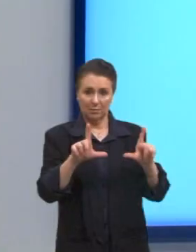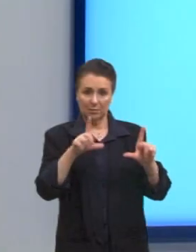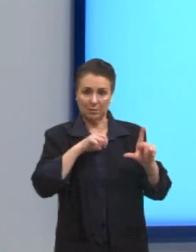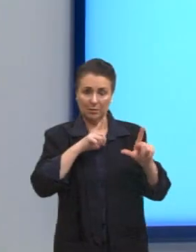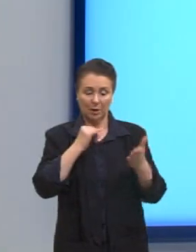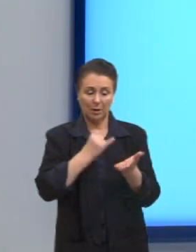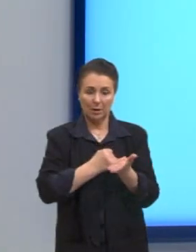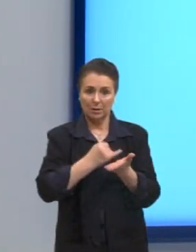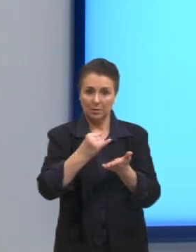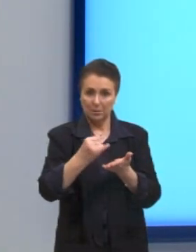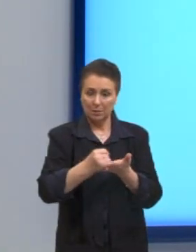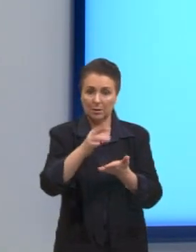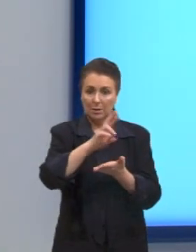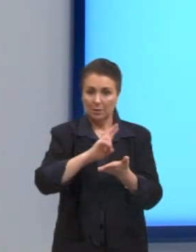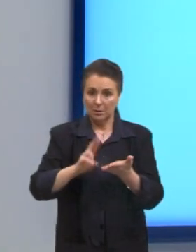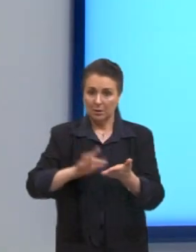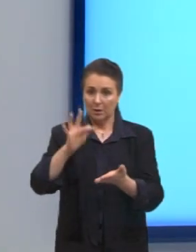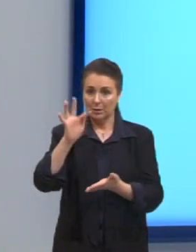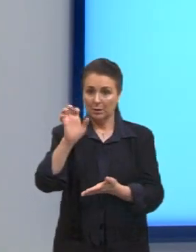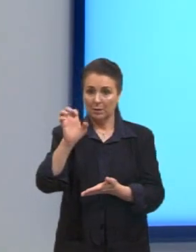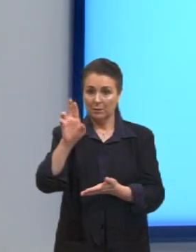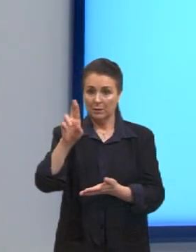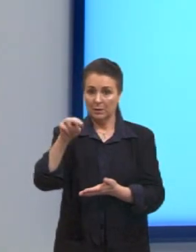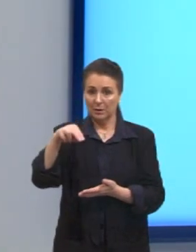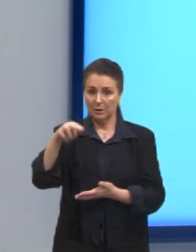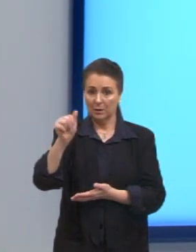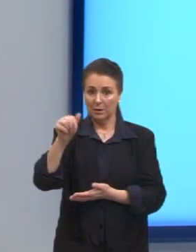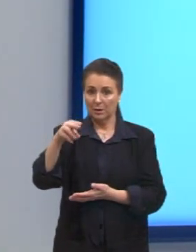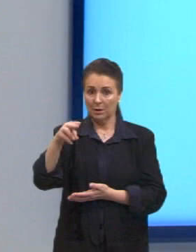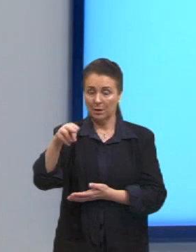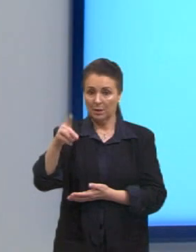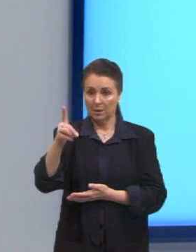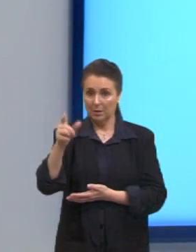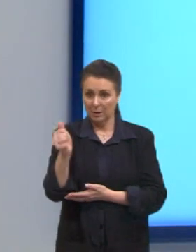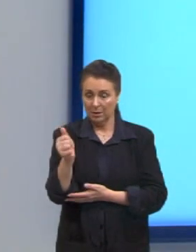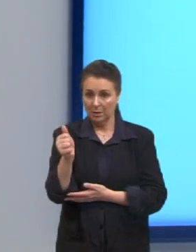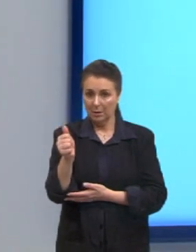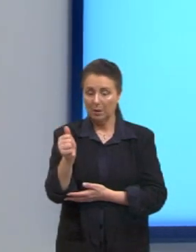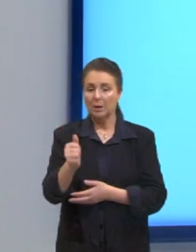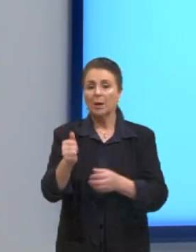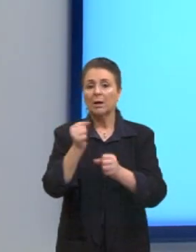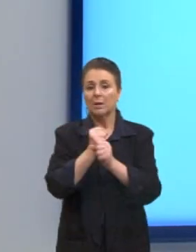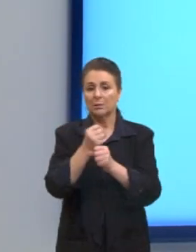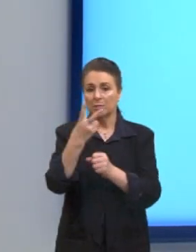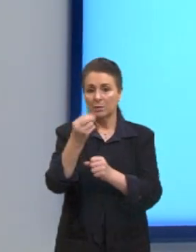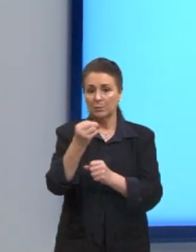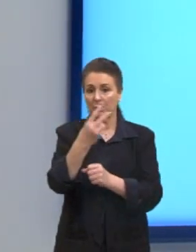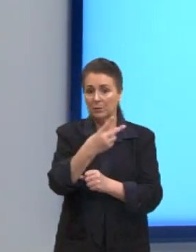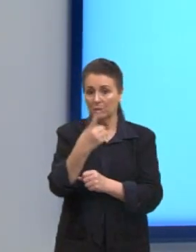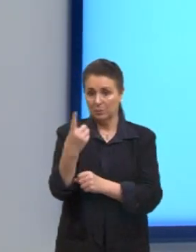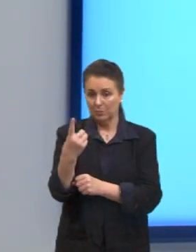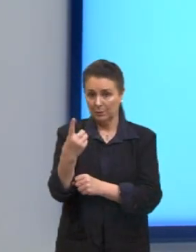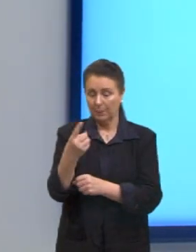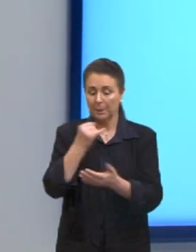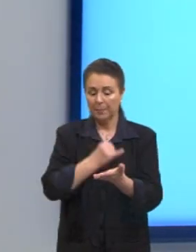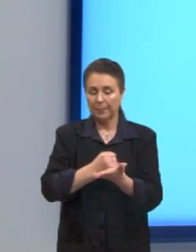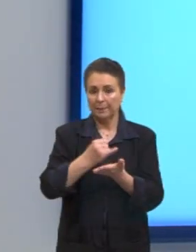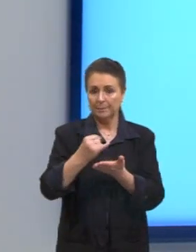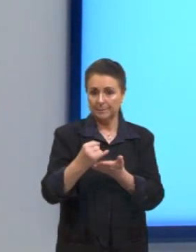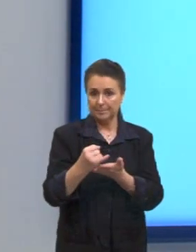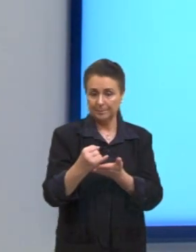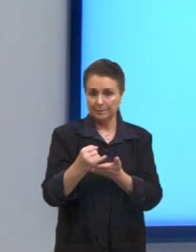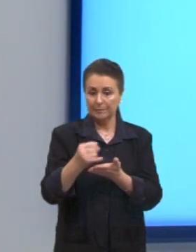introdução da redação da Fernanda Quaresma. E essa redação é de 2021. A introdução